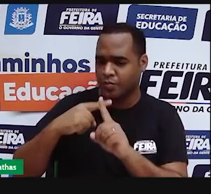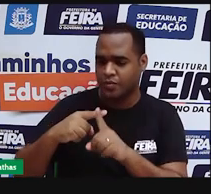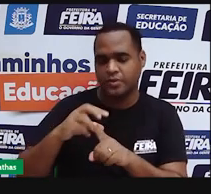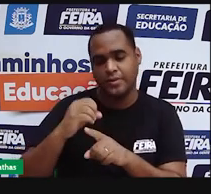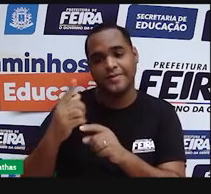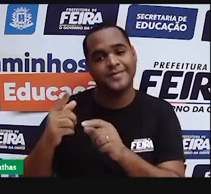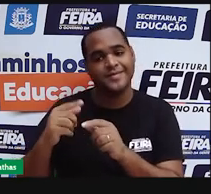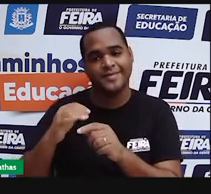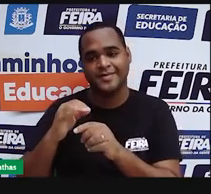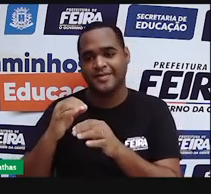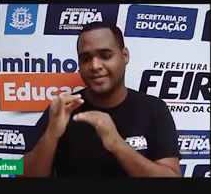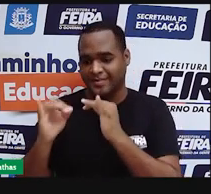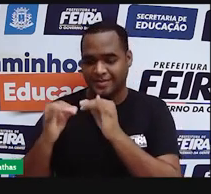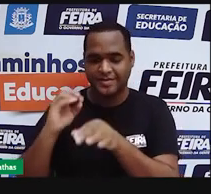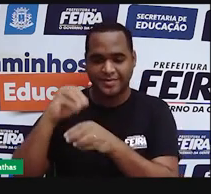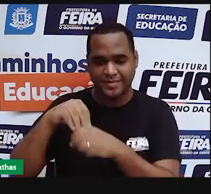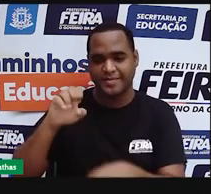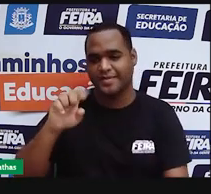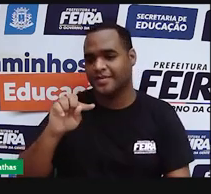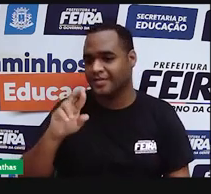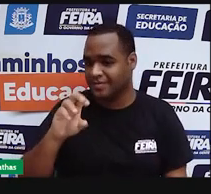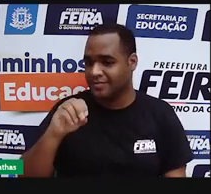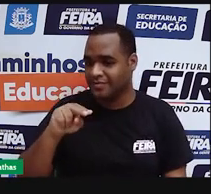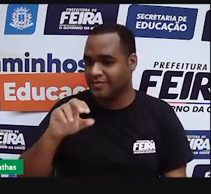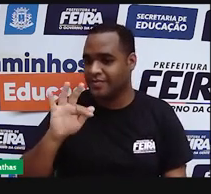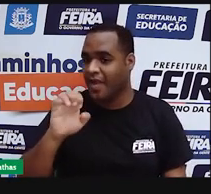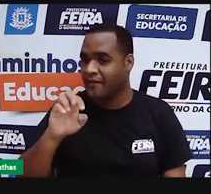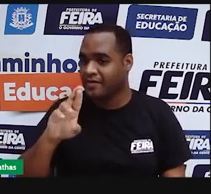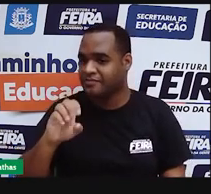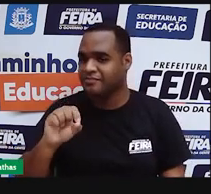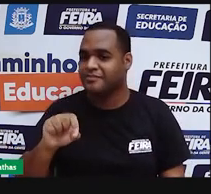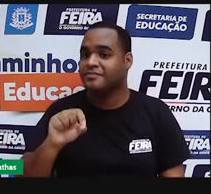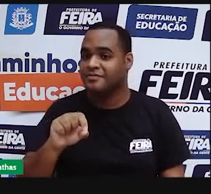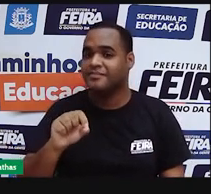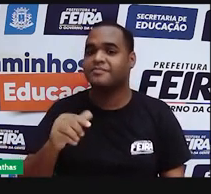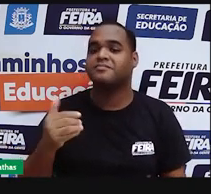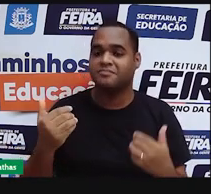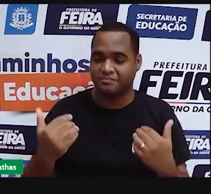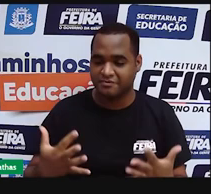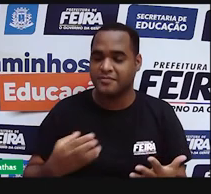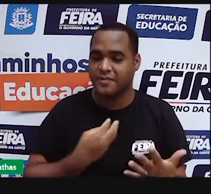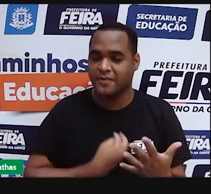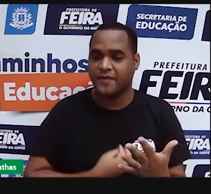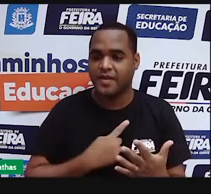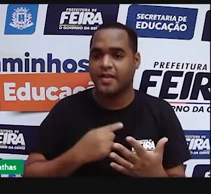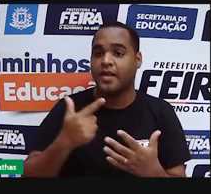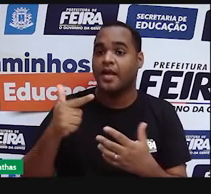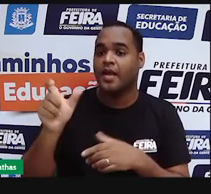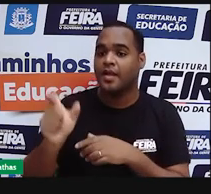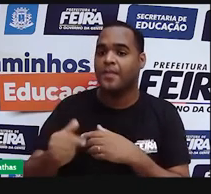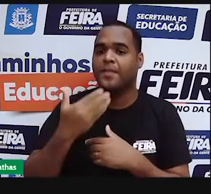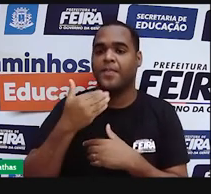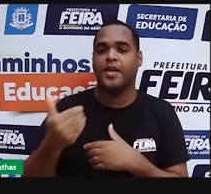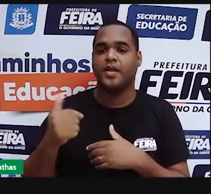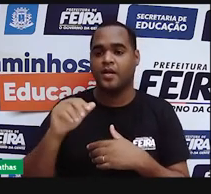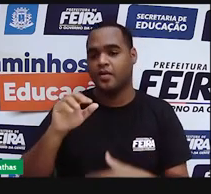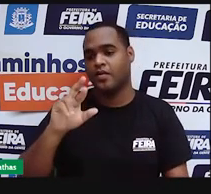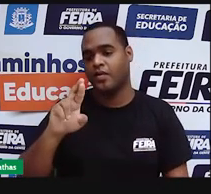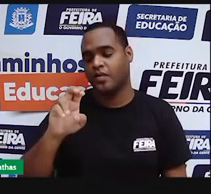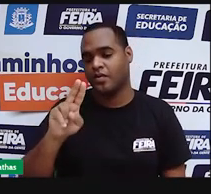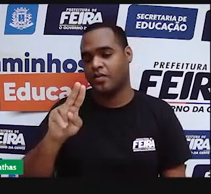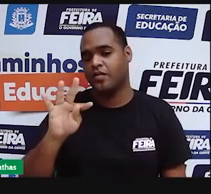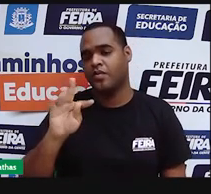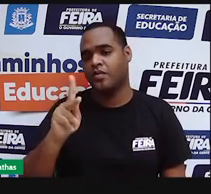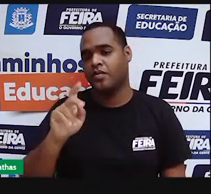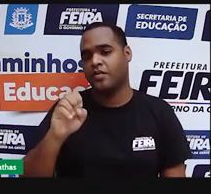positiva, e a eletrosfera, onde estariam os elétrons orbitando. E, por fim, o modelo melhorado de Rutherford, que ficou